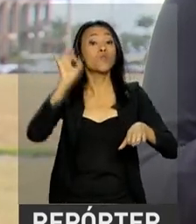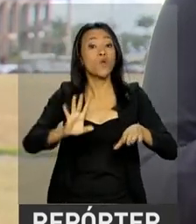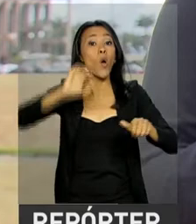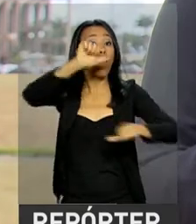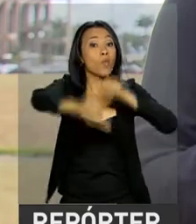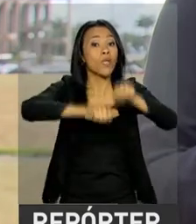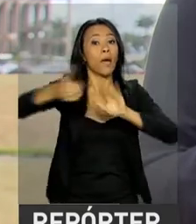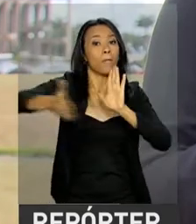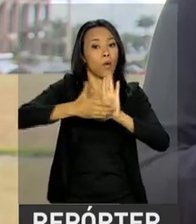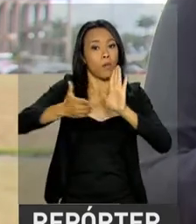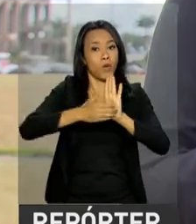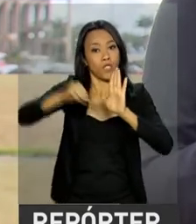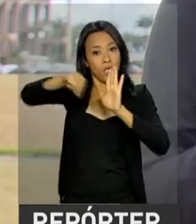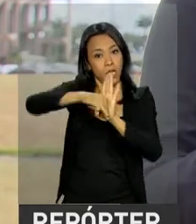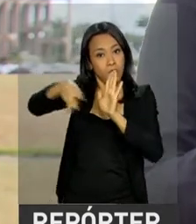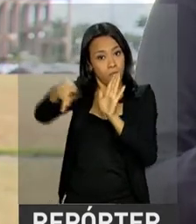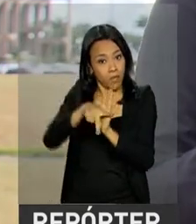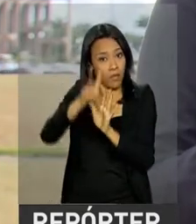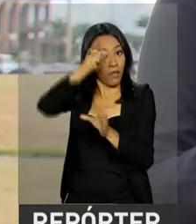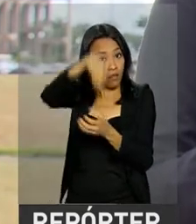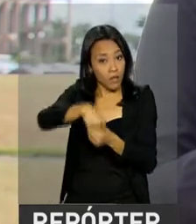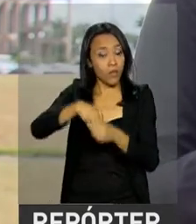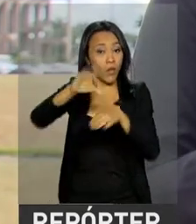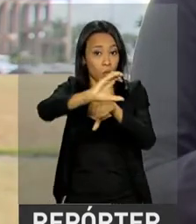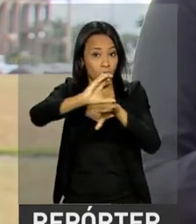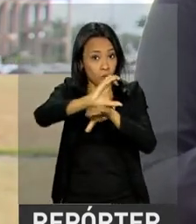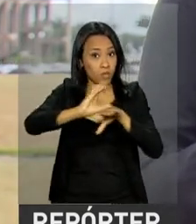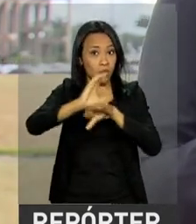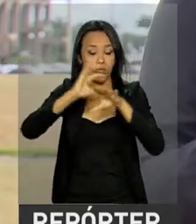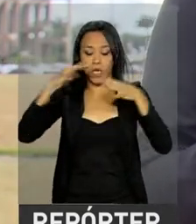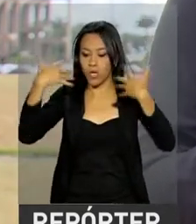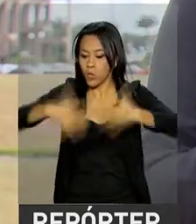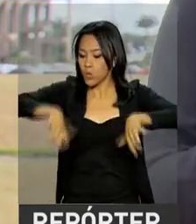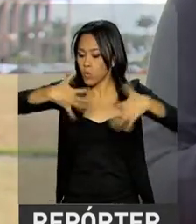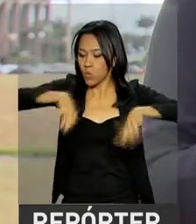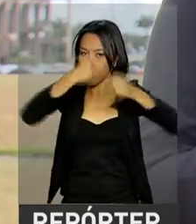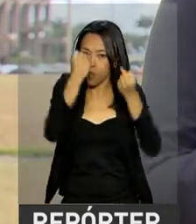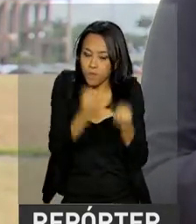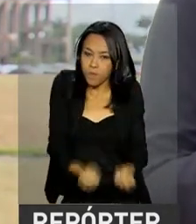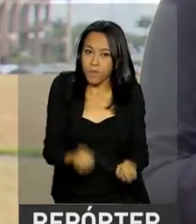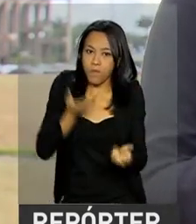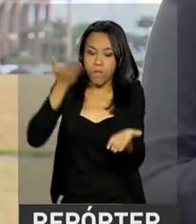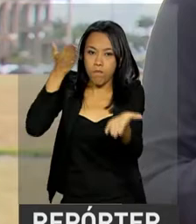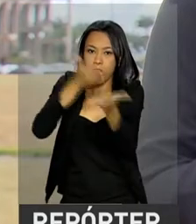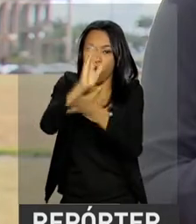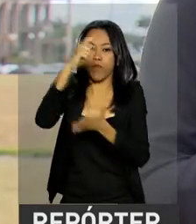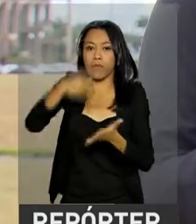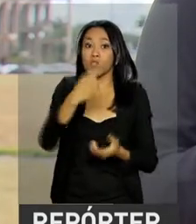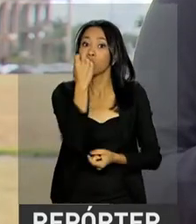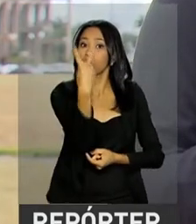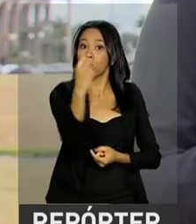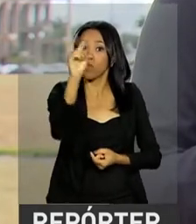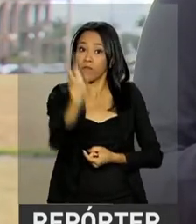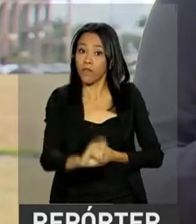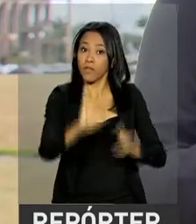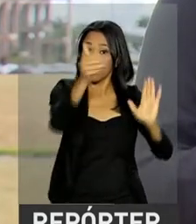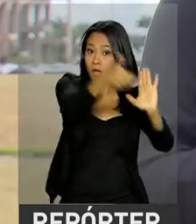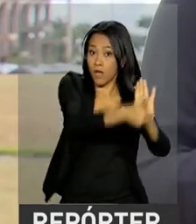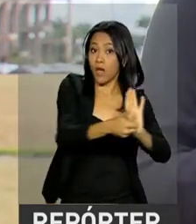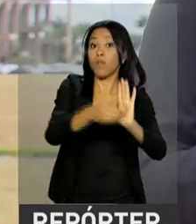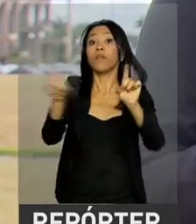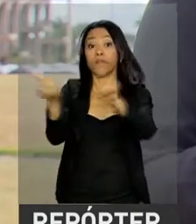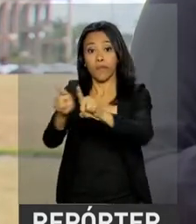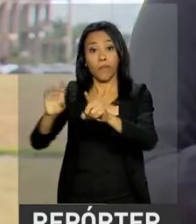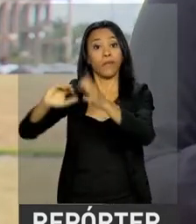proposta de emenda à Constituição, que é mais complexa e, para ser aprovada, precisa ser votada duas vezes na Câmara e no